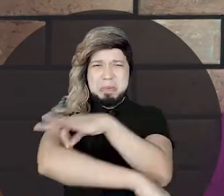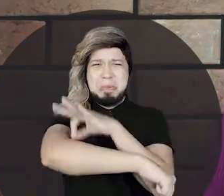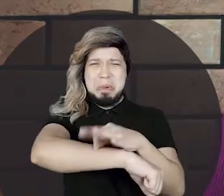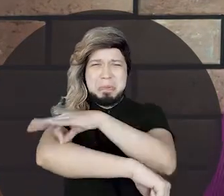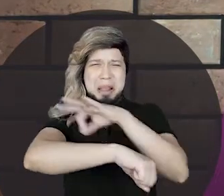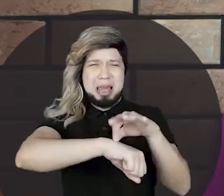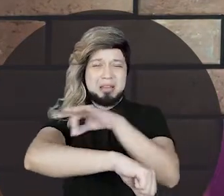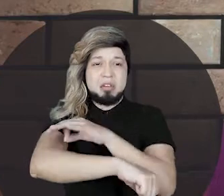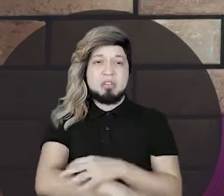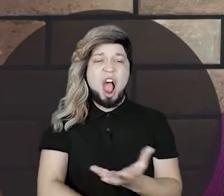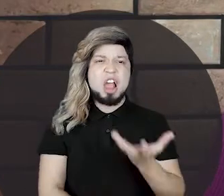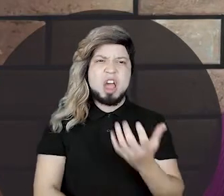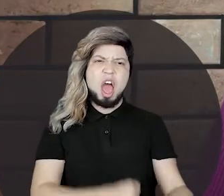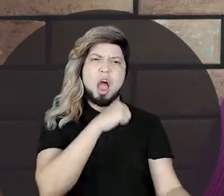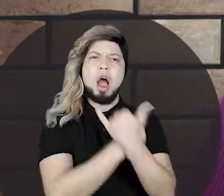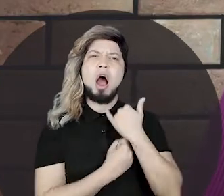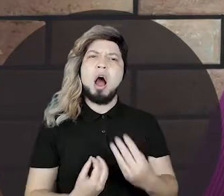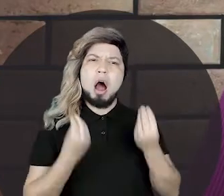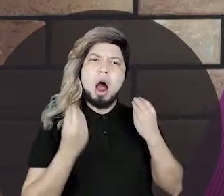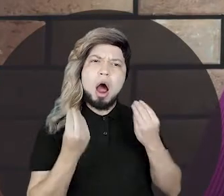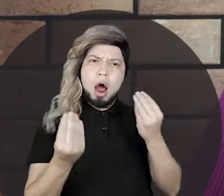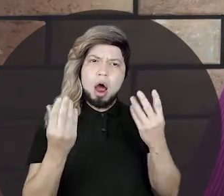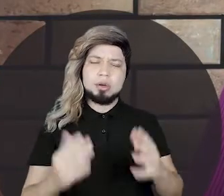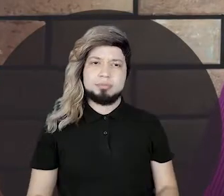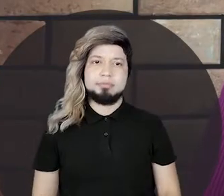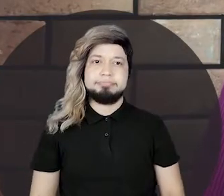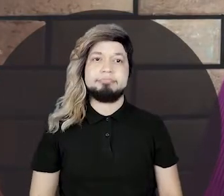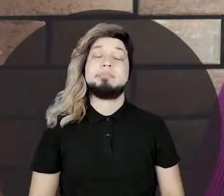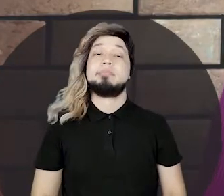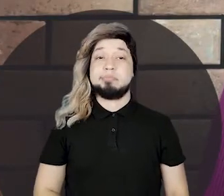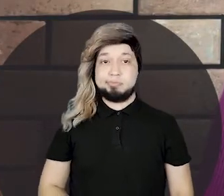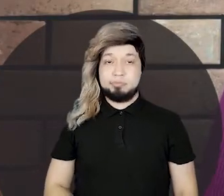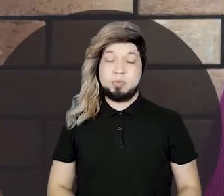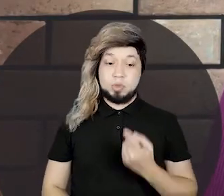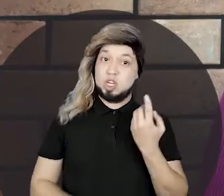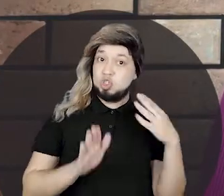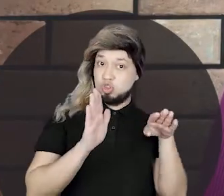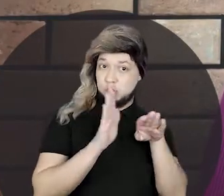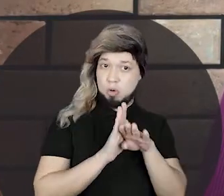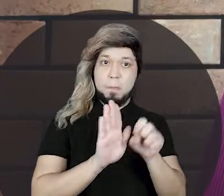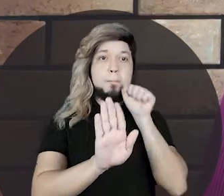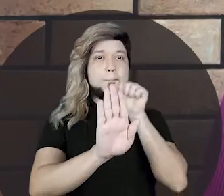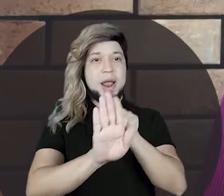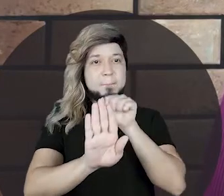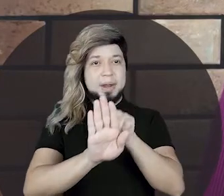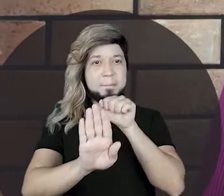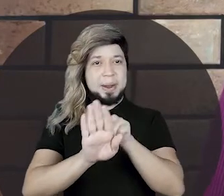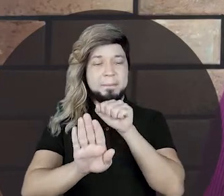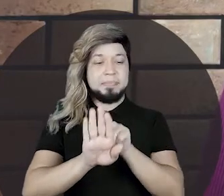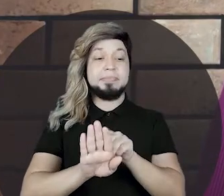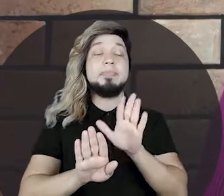ferroado. Quem mandou ele querer pregar a peça comigo? E aí ele bateu na porta do seu compadre pobre.